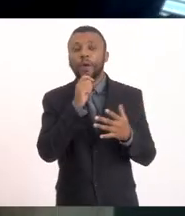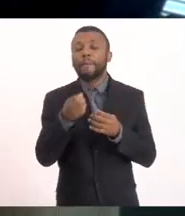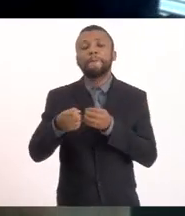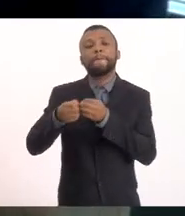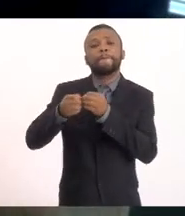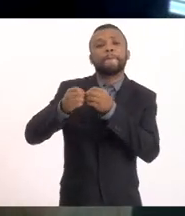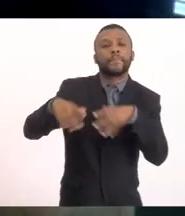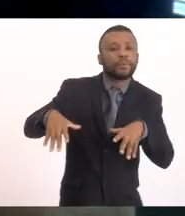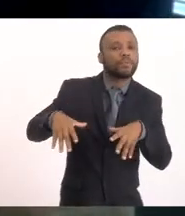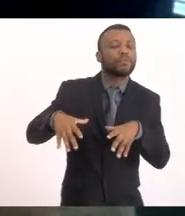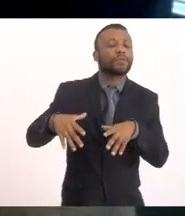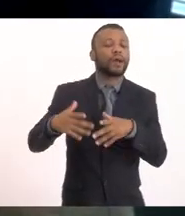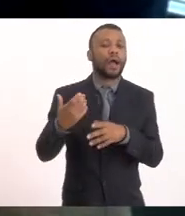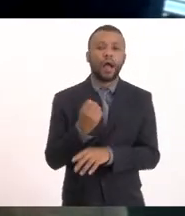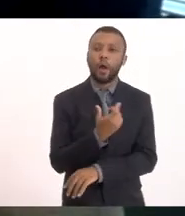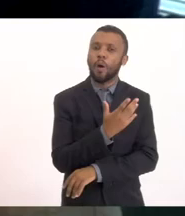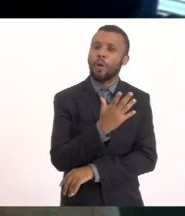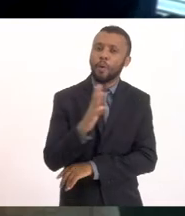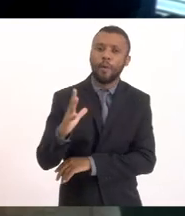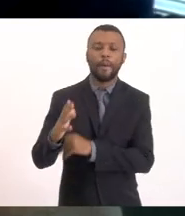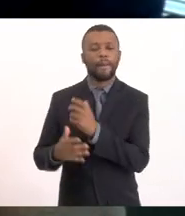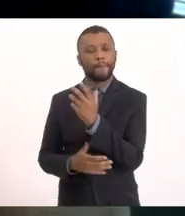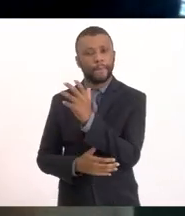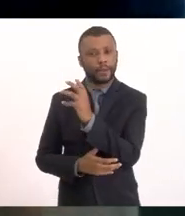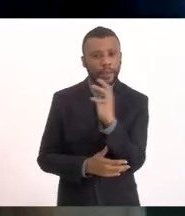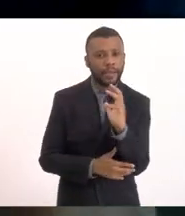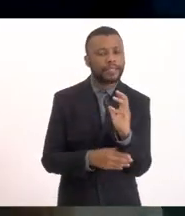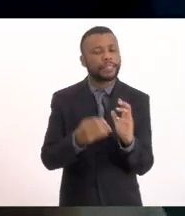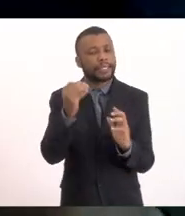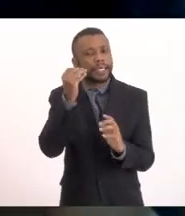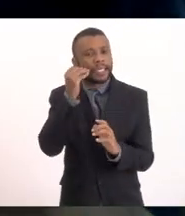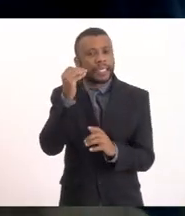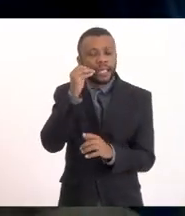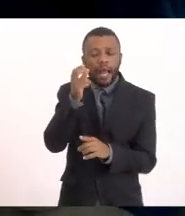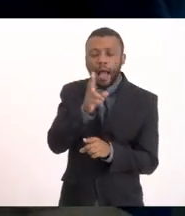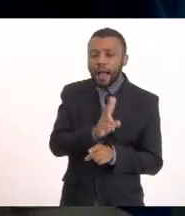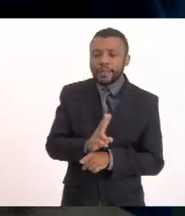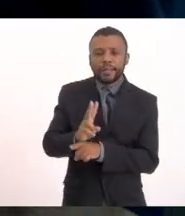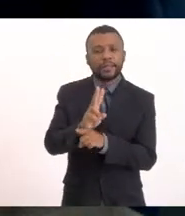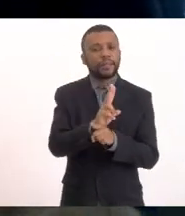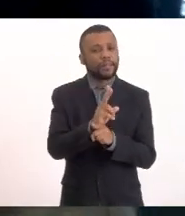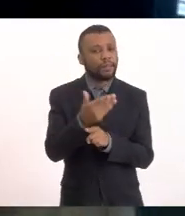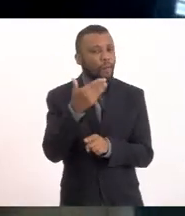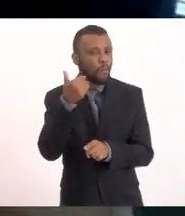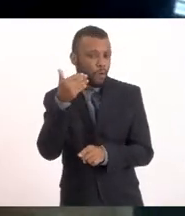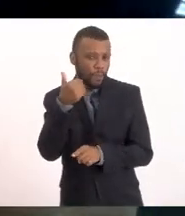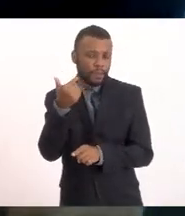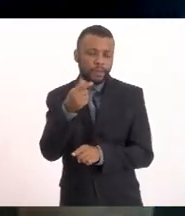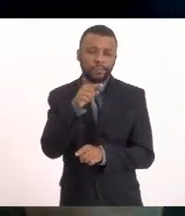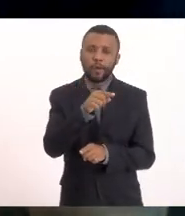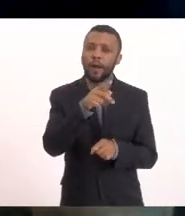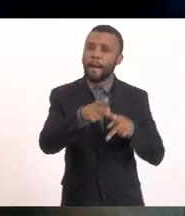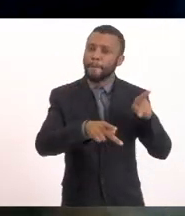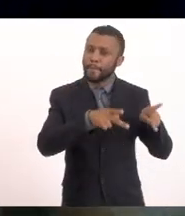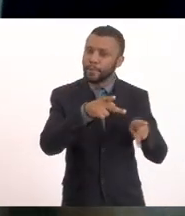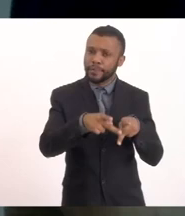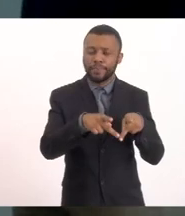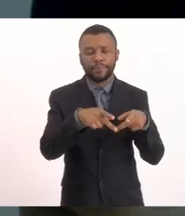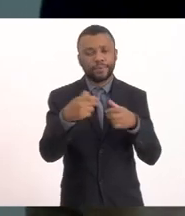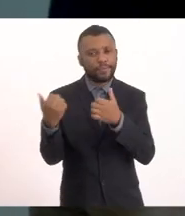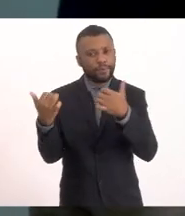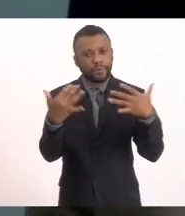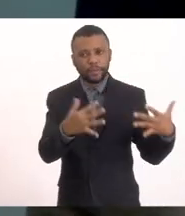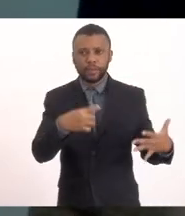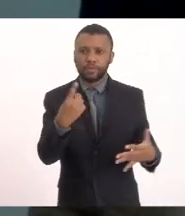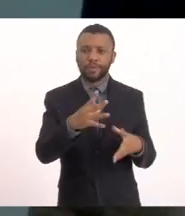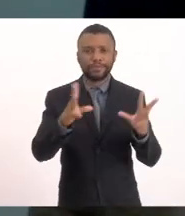Assim E E Tentar Atender De melhor maneira Possível A população Essa foi a explanação Que a gente tinha Para